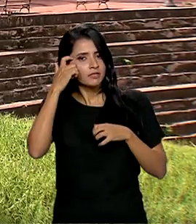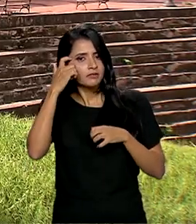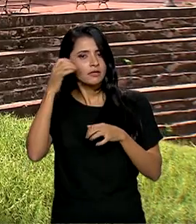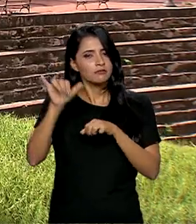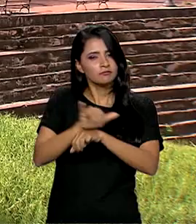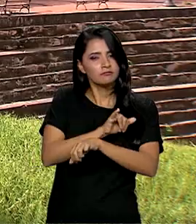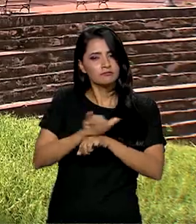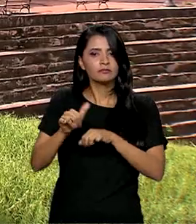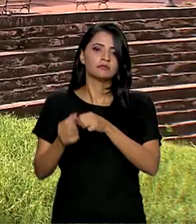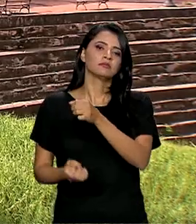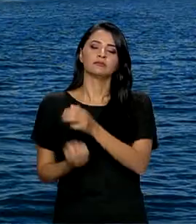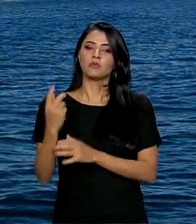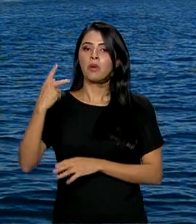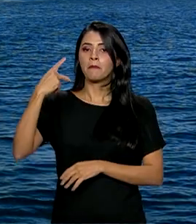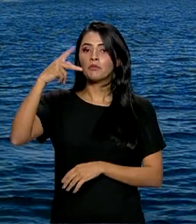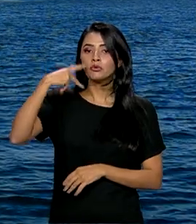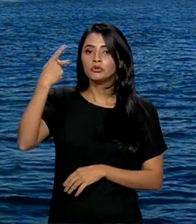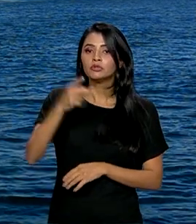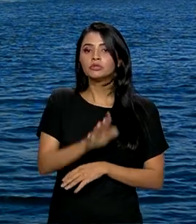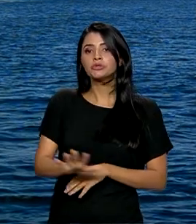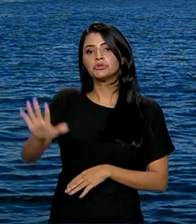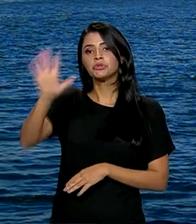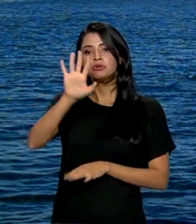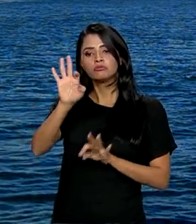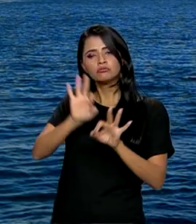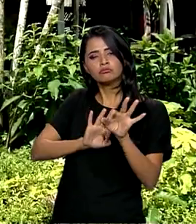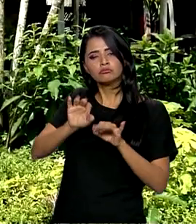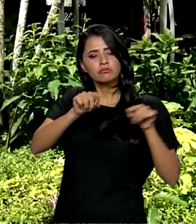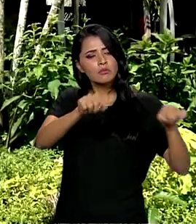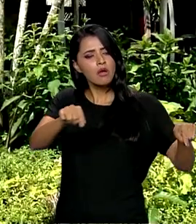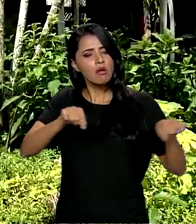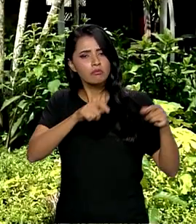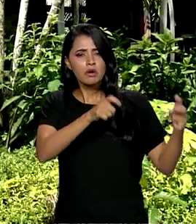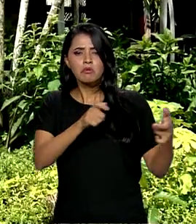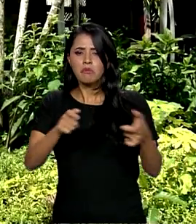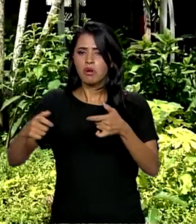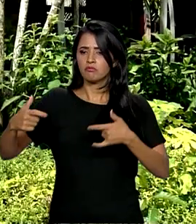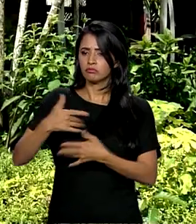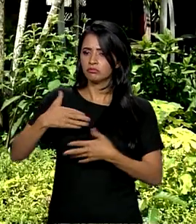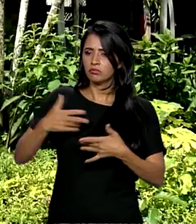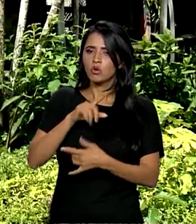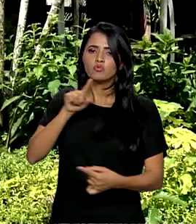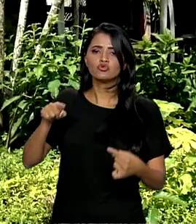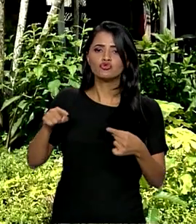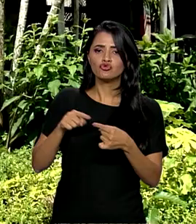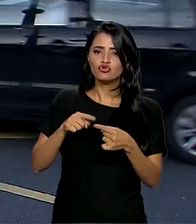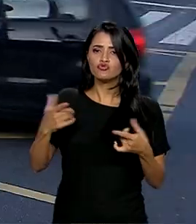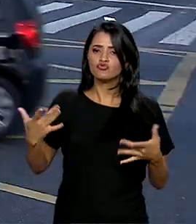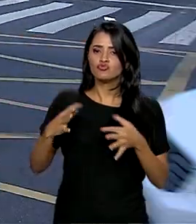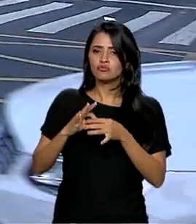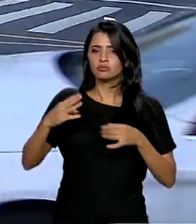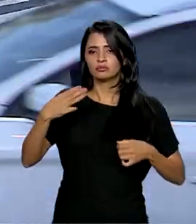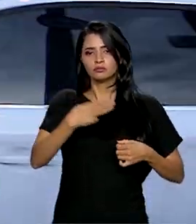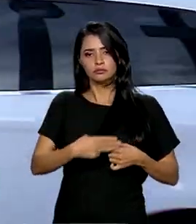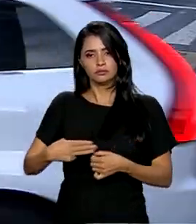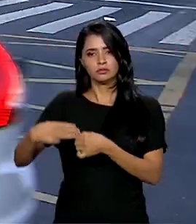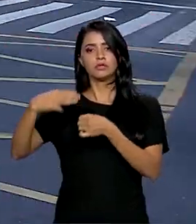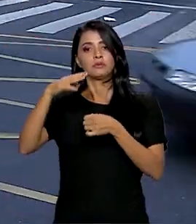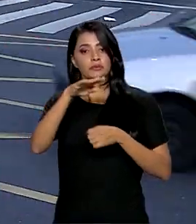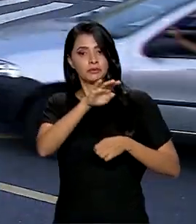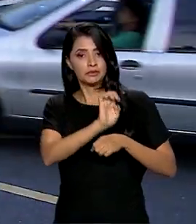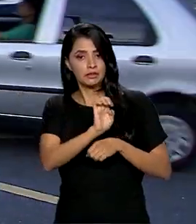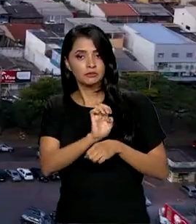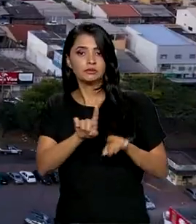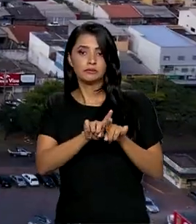criação de uma política nacional de ordenamento territorial tem o objetivo de unir municípios, estados e o